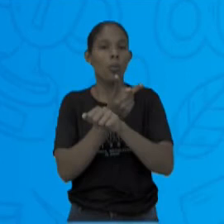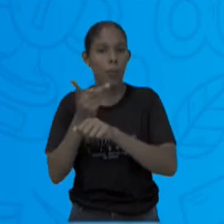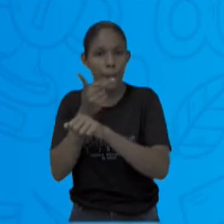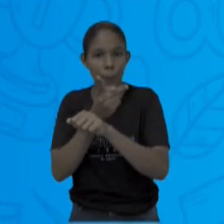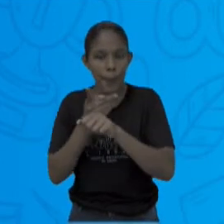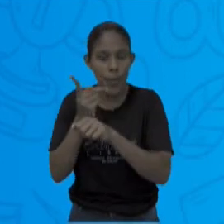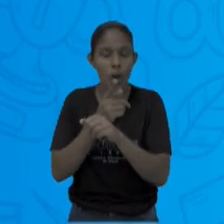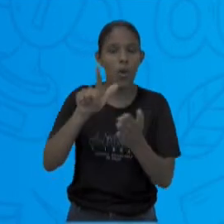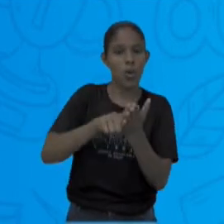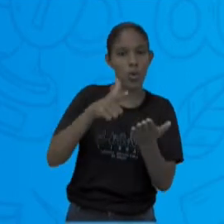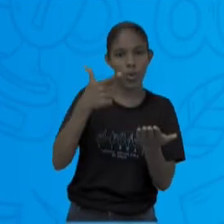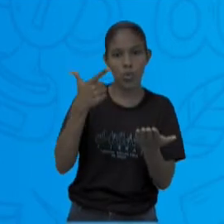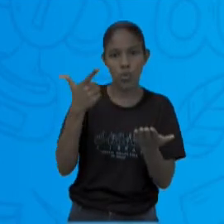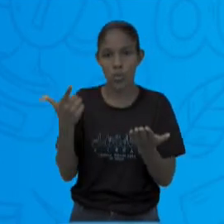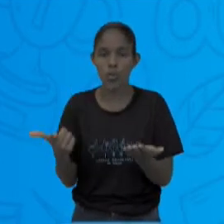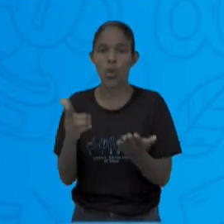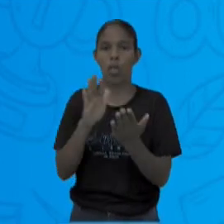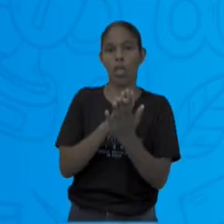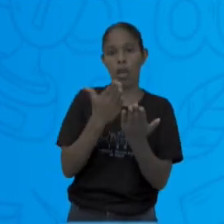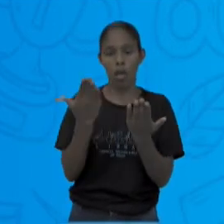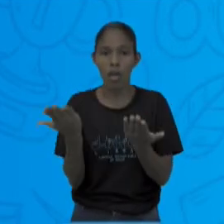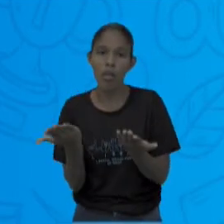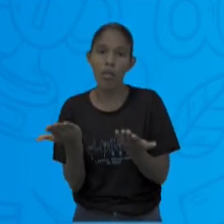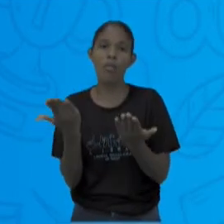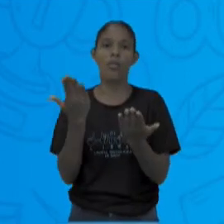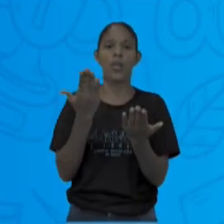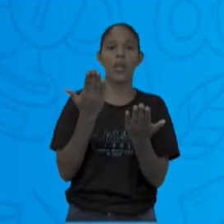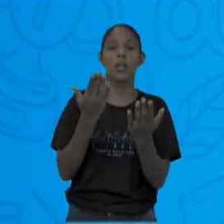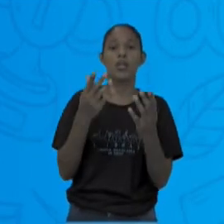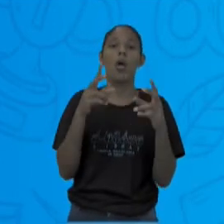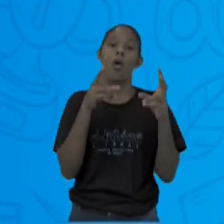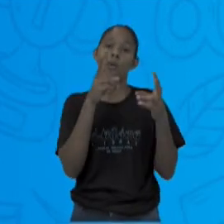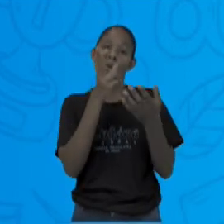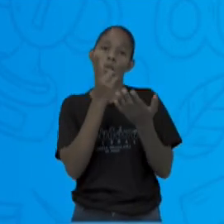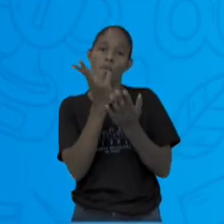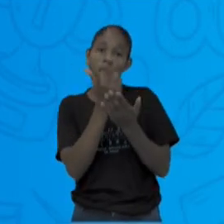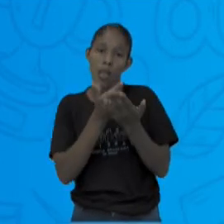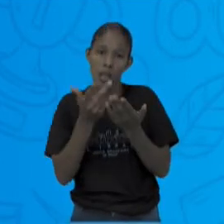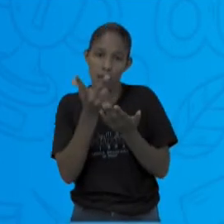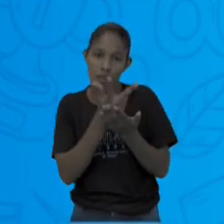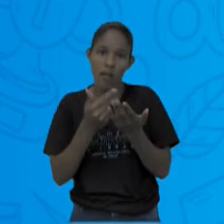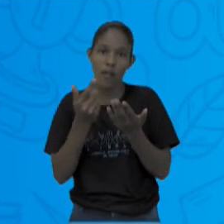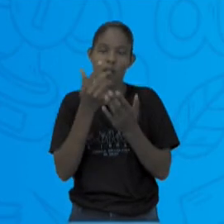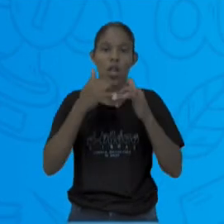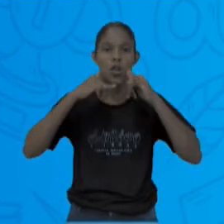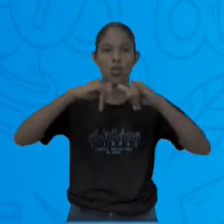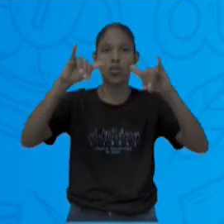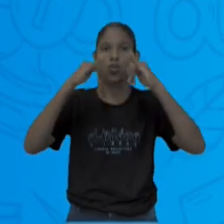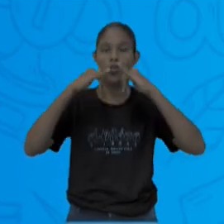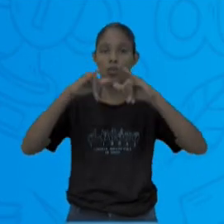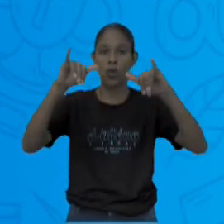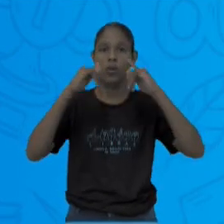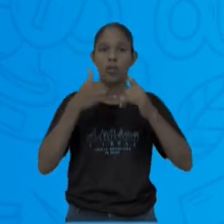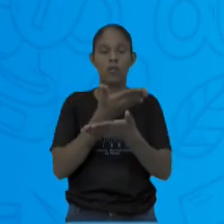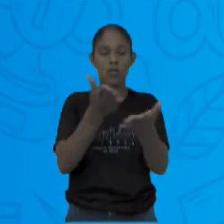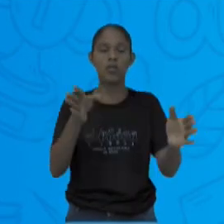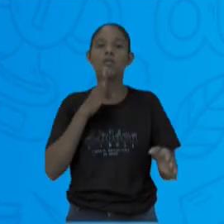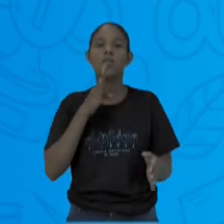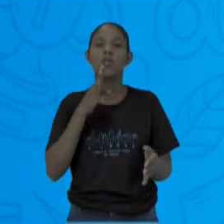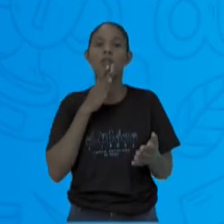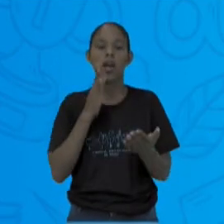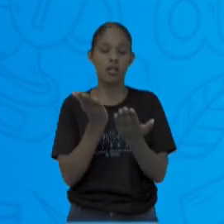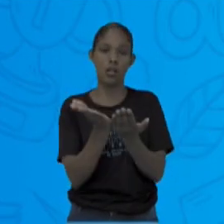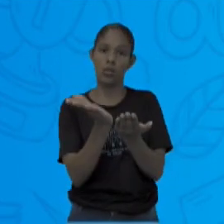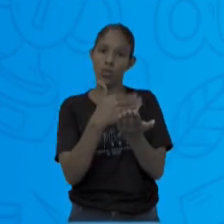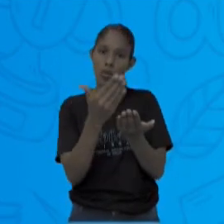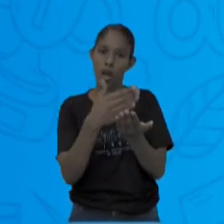gravuras de meios de comunicação que você conhece e colhe no seu caderno. Qual é a